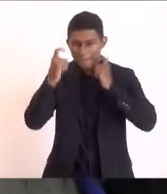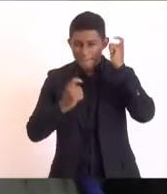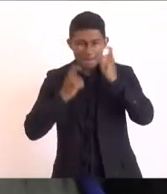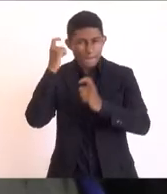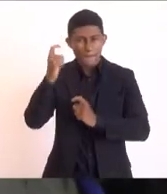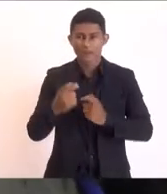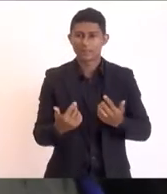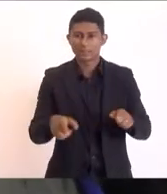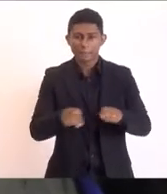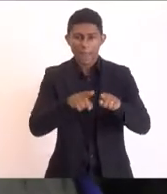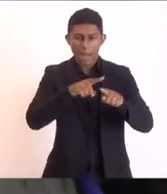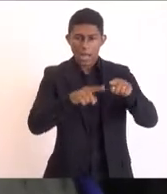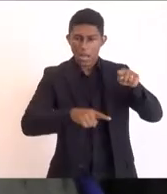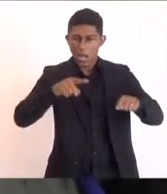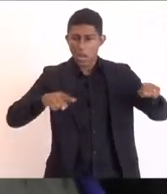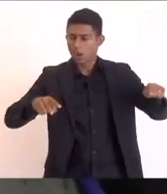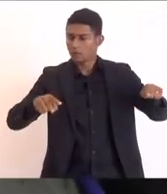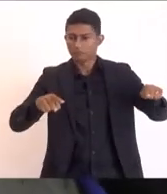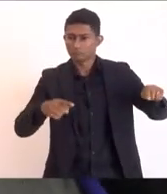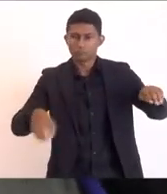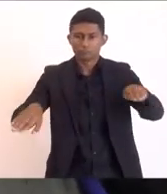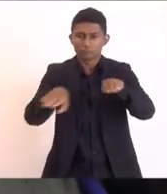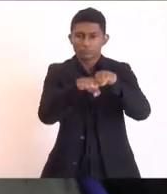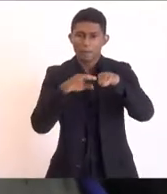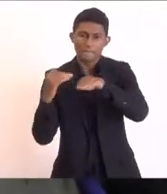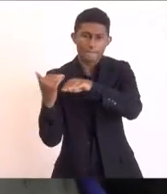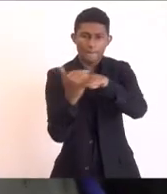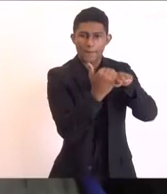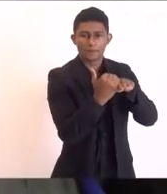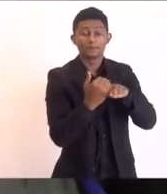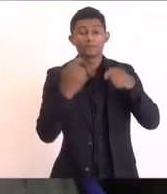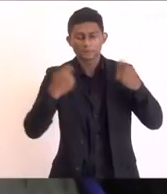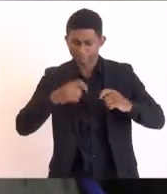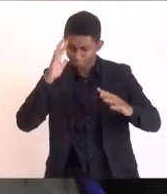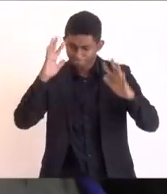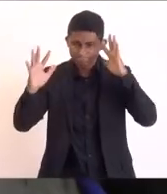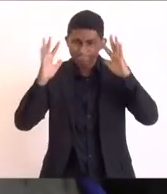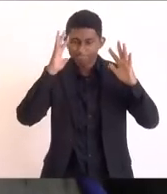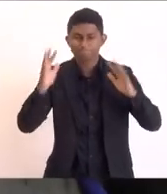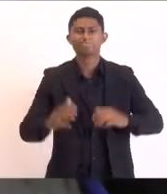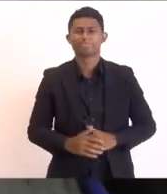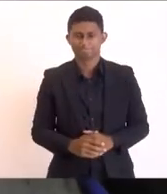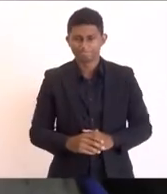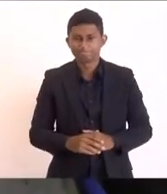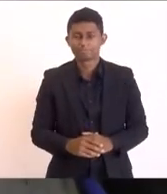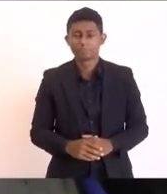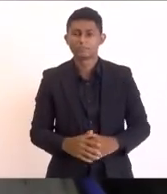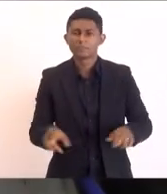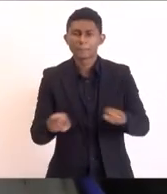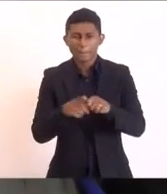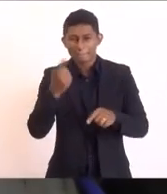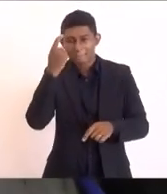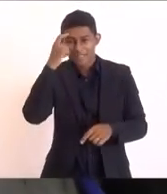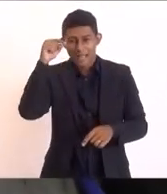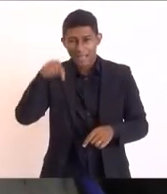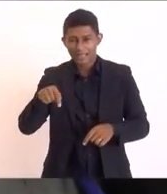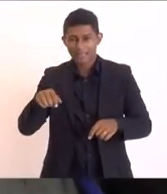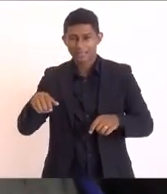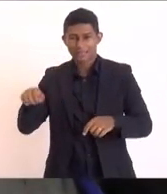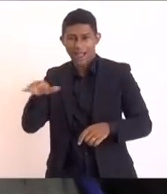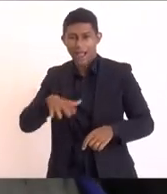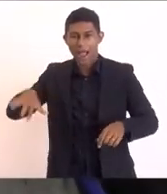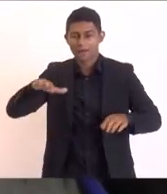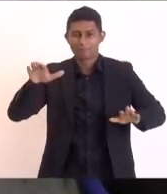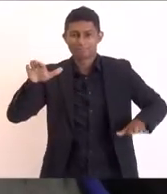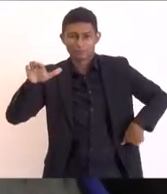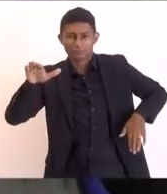diminuição da desigualdade então é por aí eu acho que é pensar sistemicamente entendendo que o central aqui na embaixada do Grituriano é o turismo